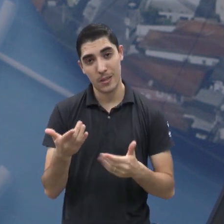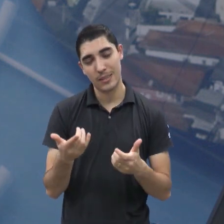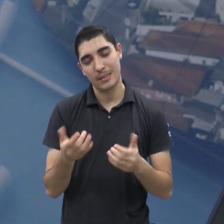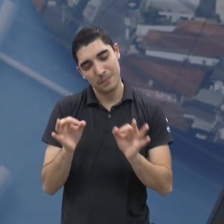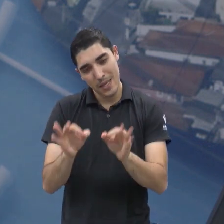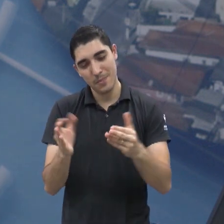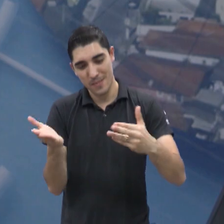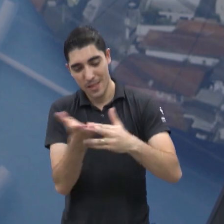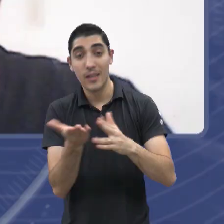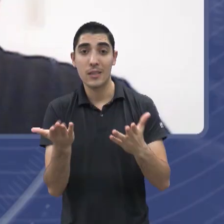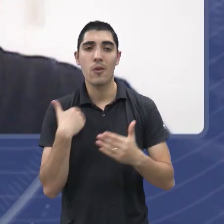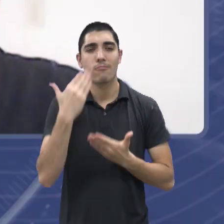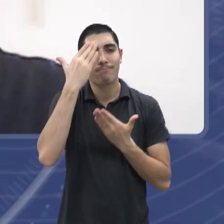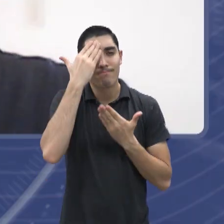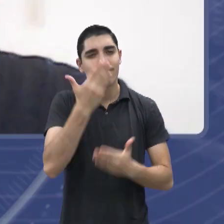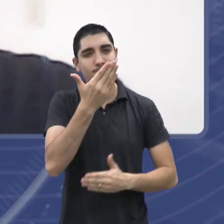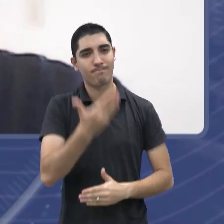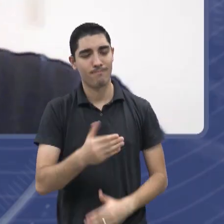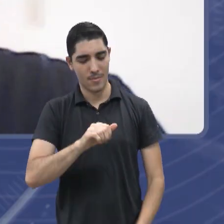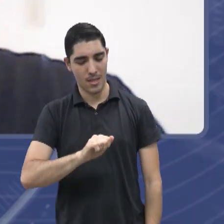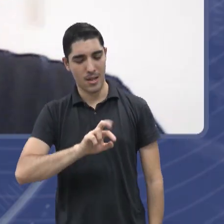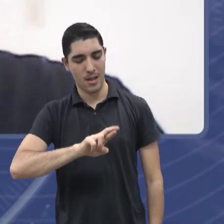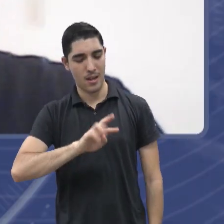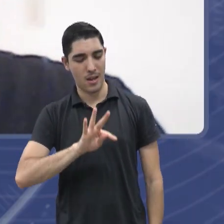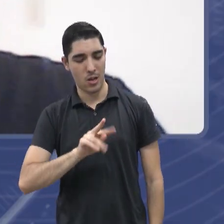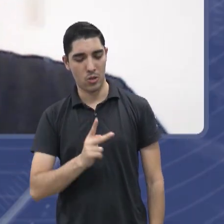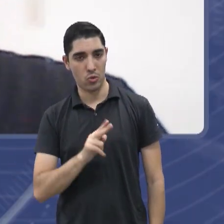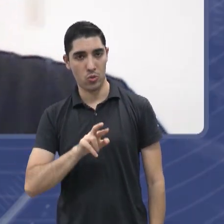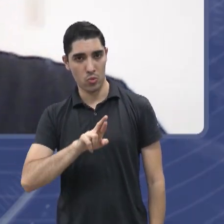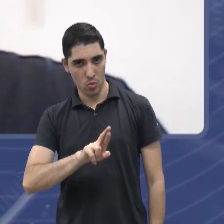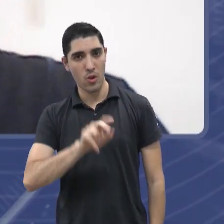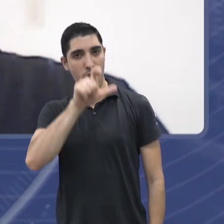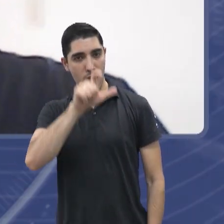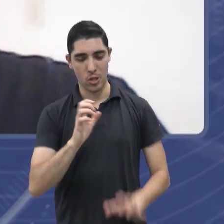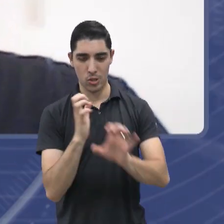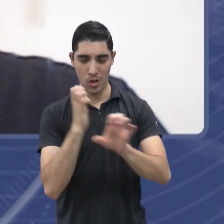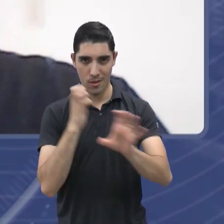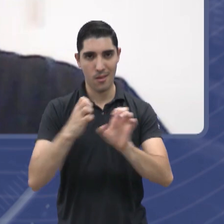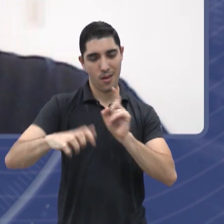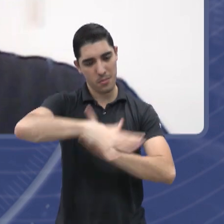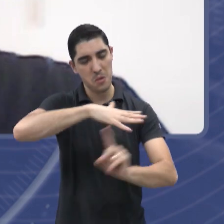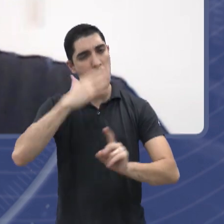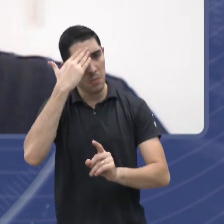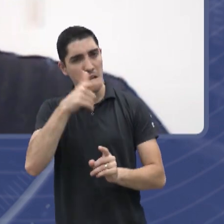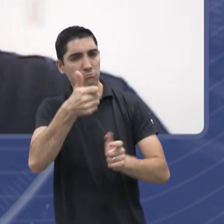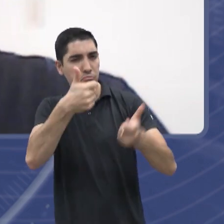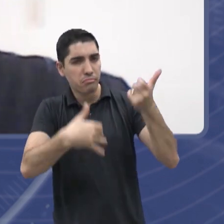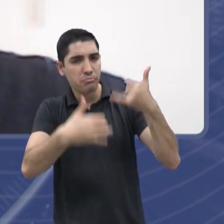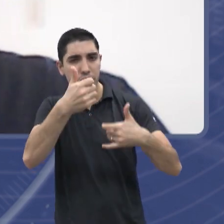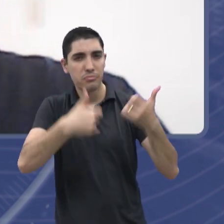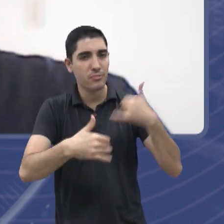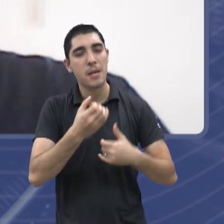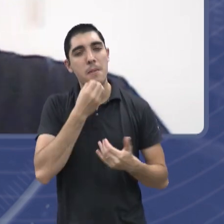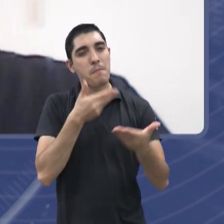bloco, eu quero agradecer o Arthur, Arthur Bispo, que é engenheiro ambiental, muito obrigada, viu, por contribuir aqui com a gente, seja